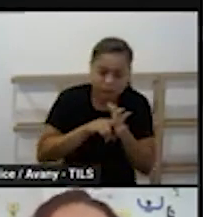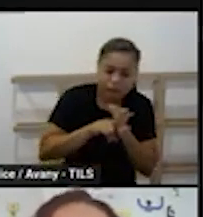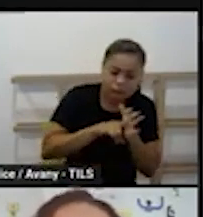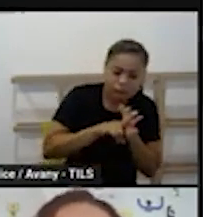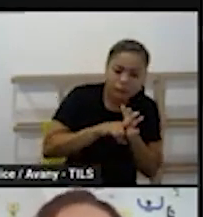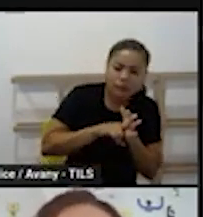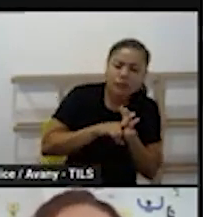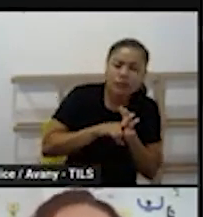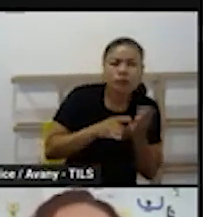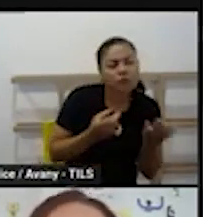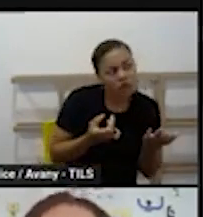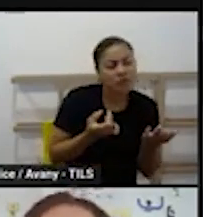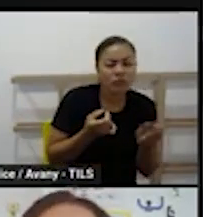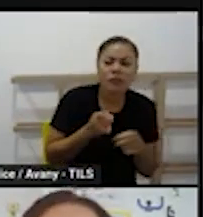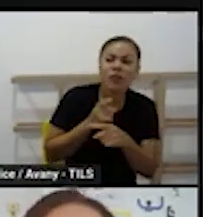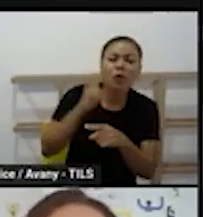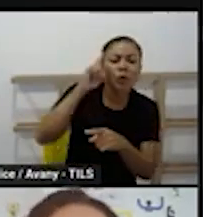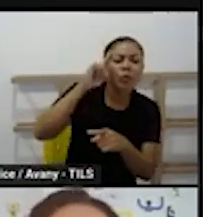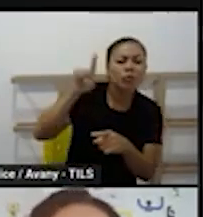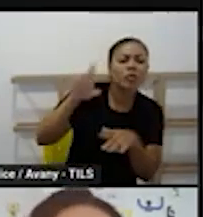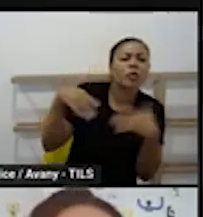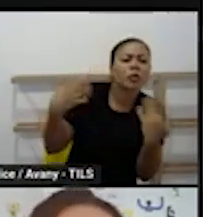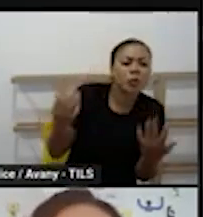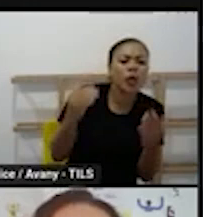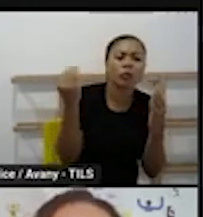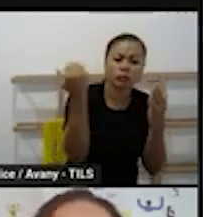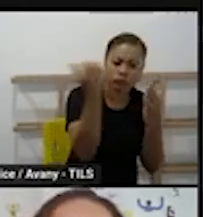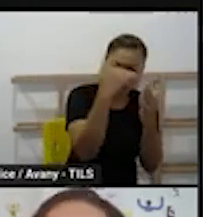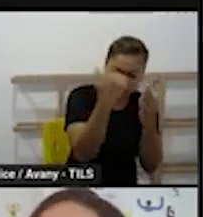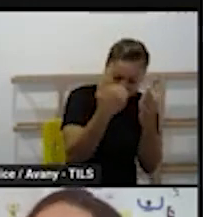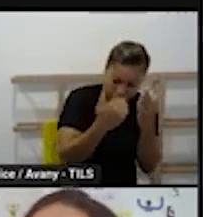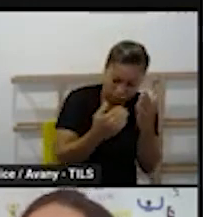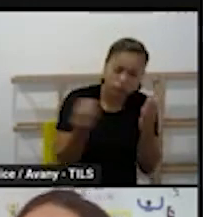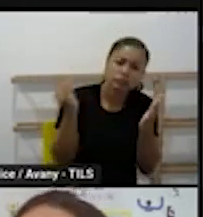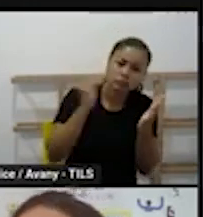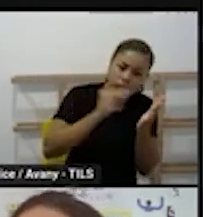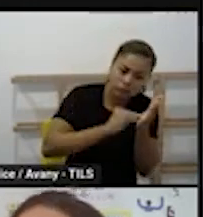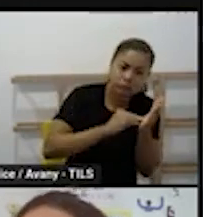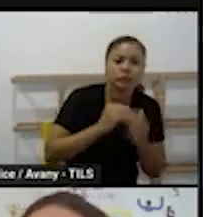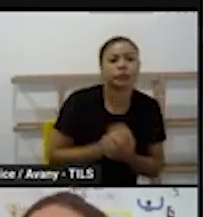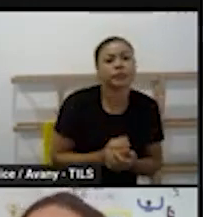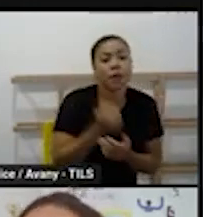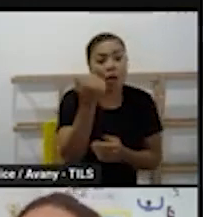feito né o que elas acharam e aí organiza as crianças para sair 11h45